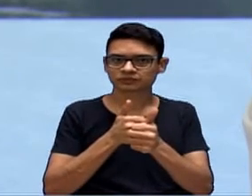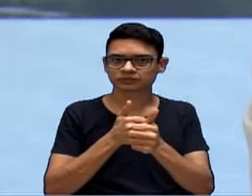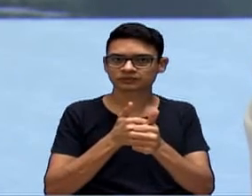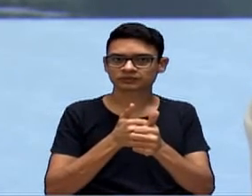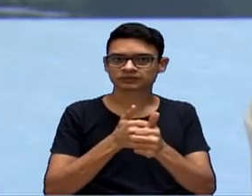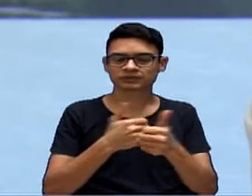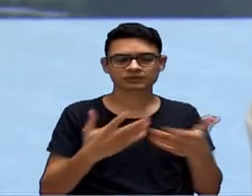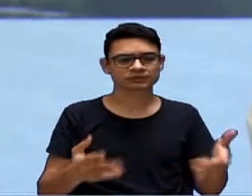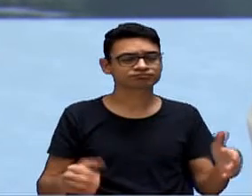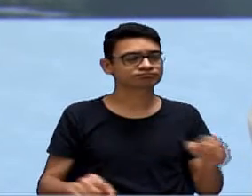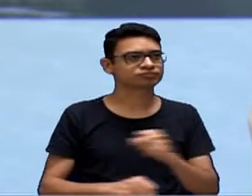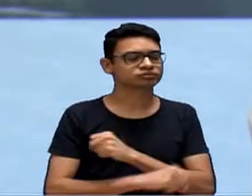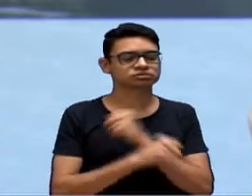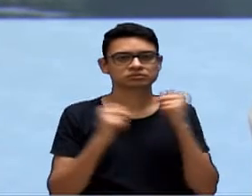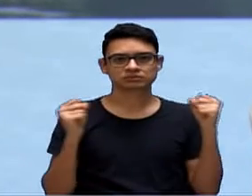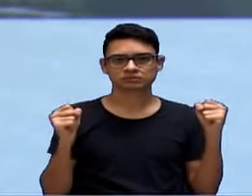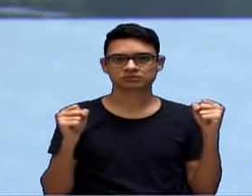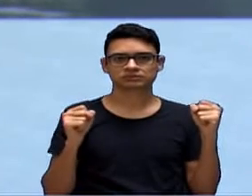absurdo, vereador Donizete.